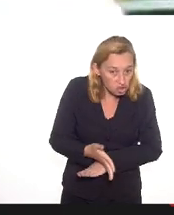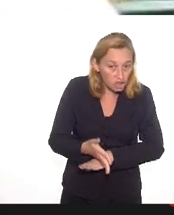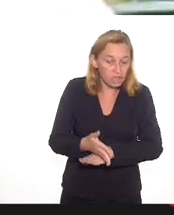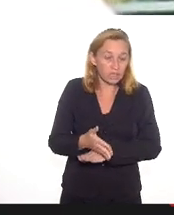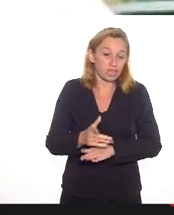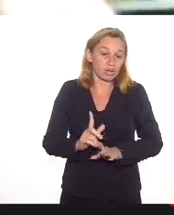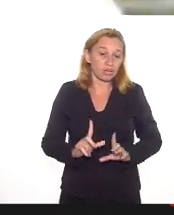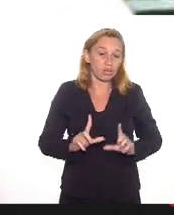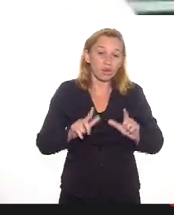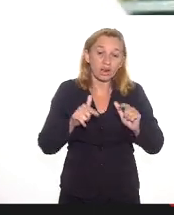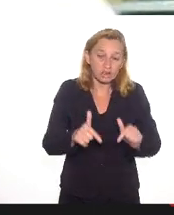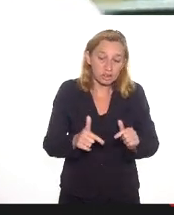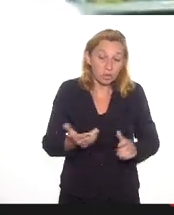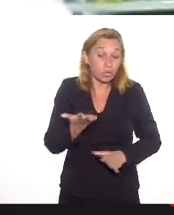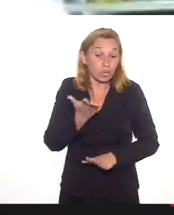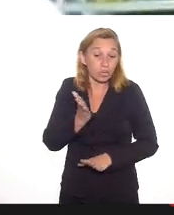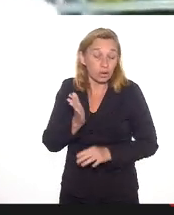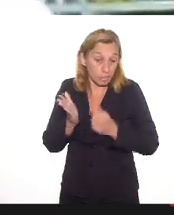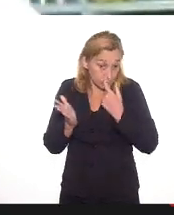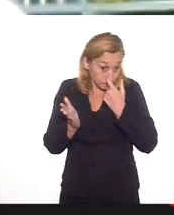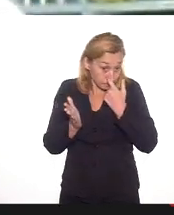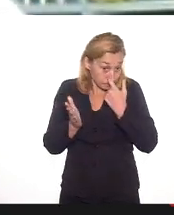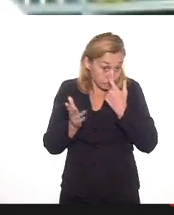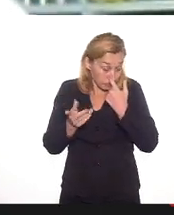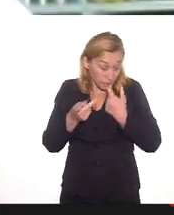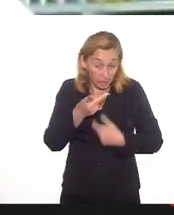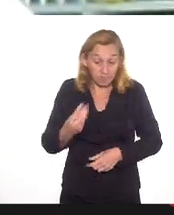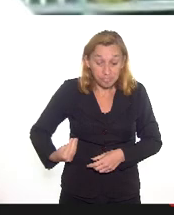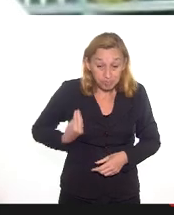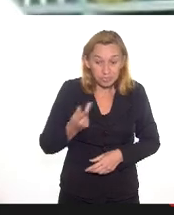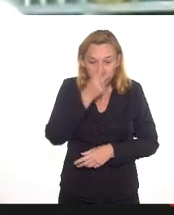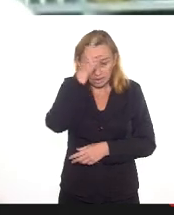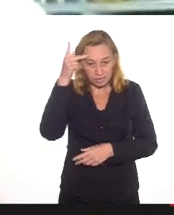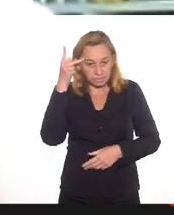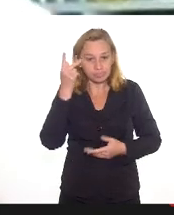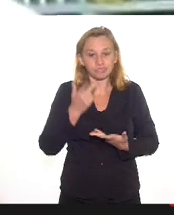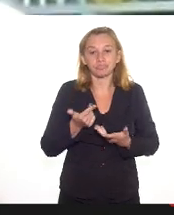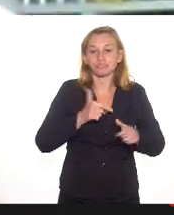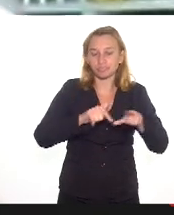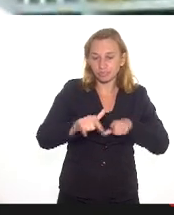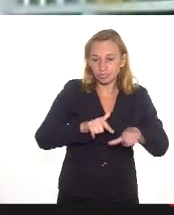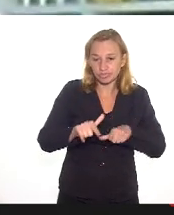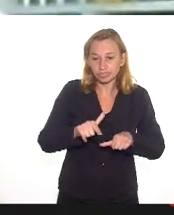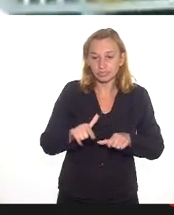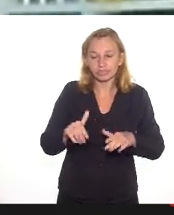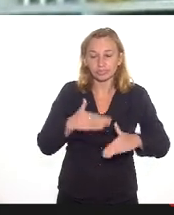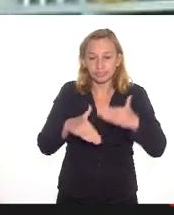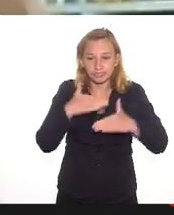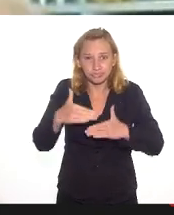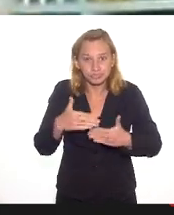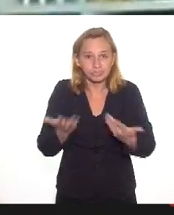afetivo, chegam ao coração das pessoas pelo trabalho que desenvolvem.